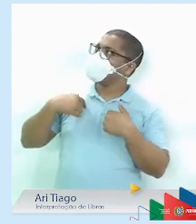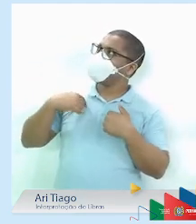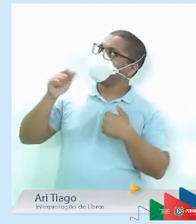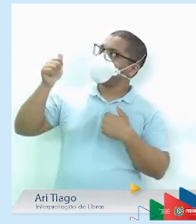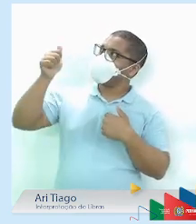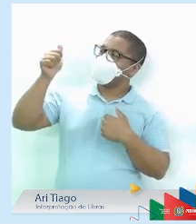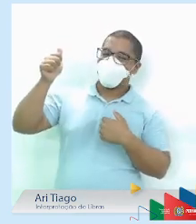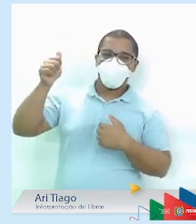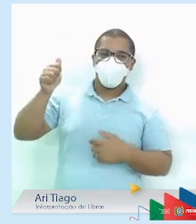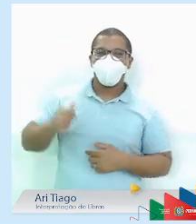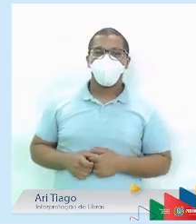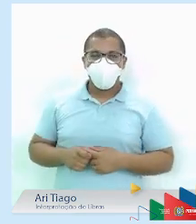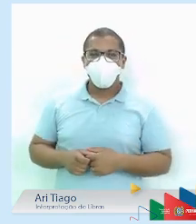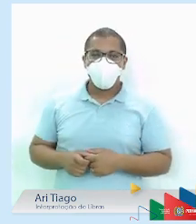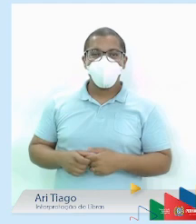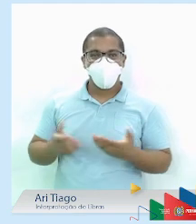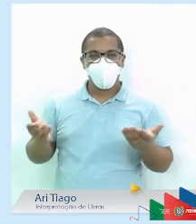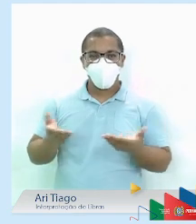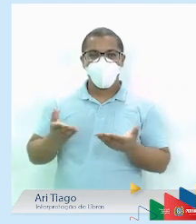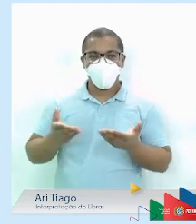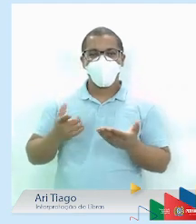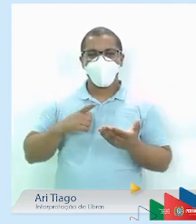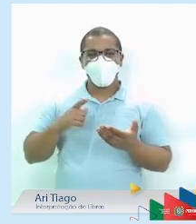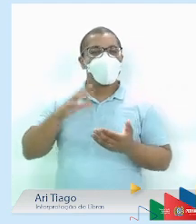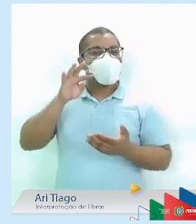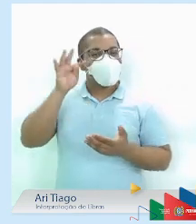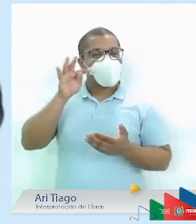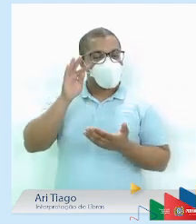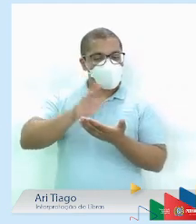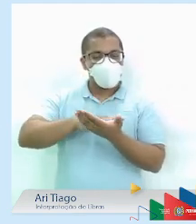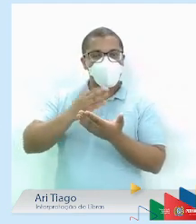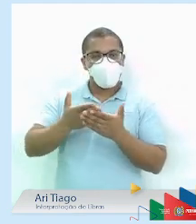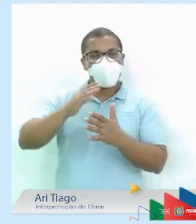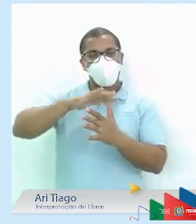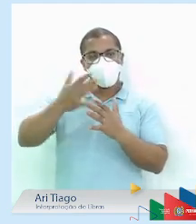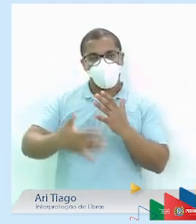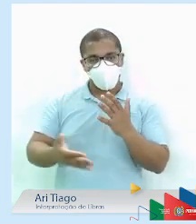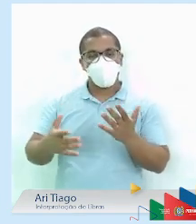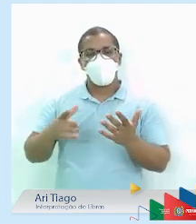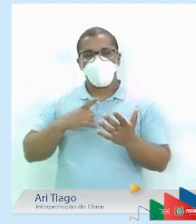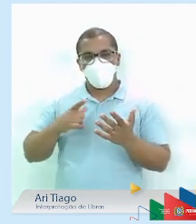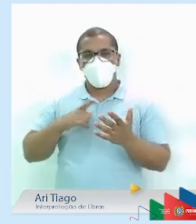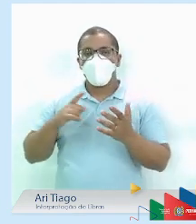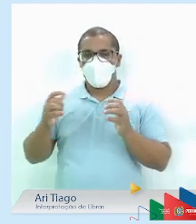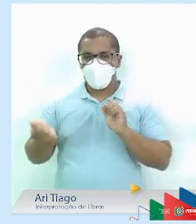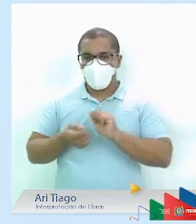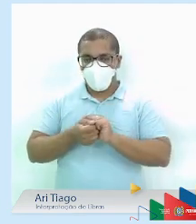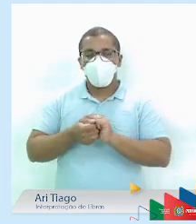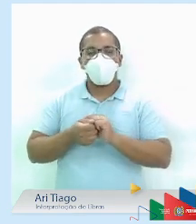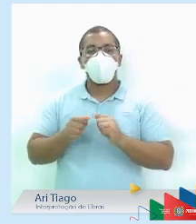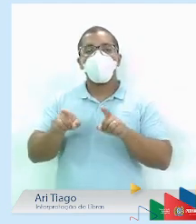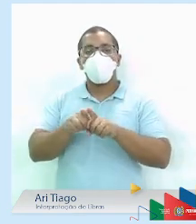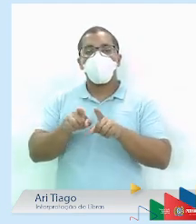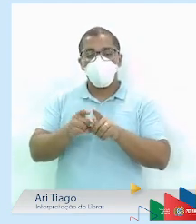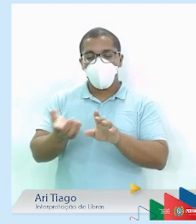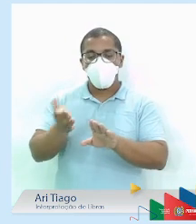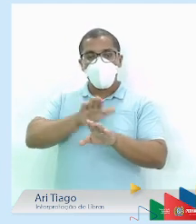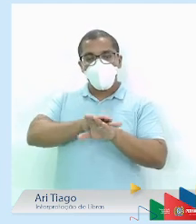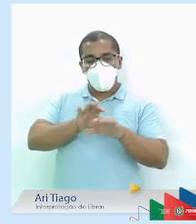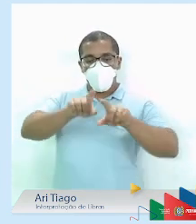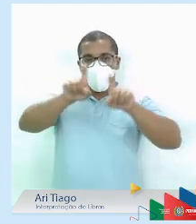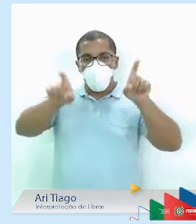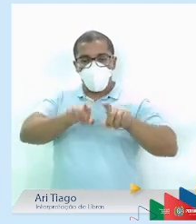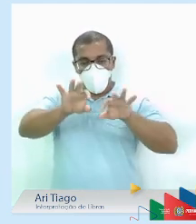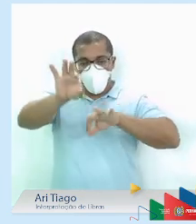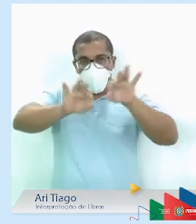no cantinho, tá vendo? O Arim tá fazendo aí a parte dele da interpretação, nosso parceiro E o Manuel, que vocês não estão